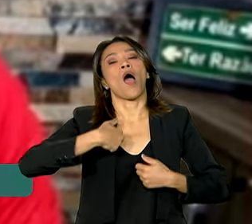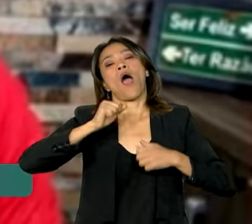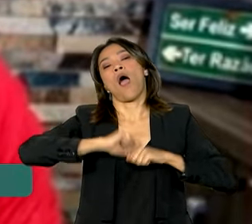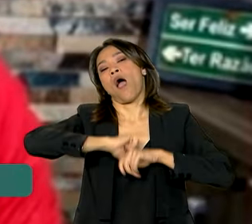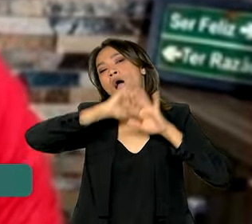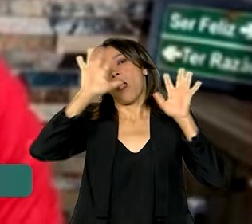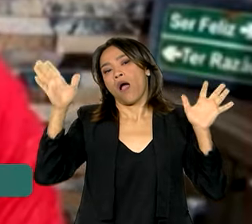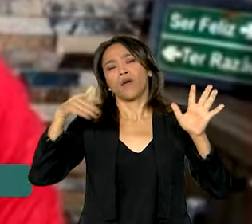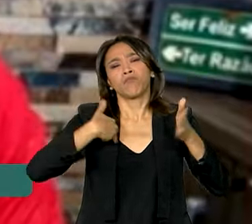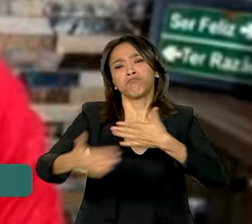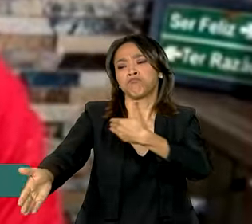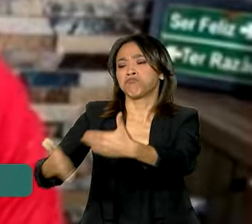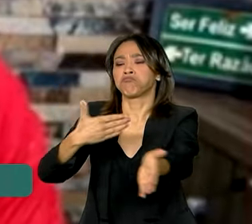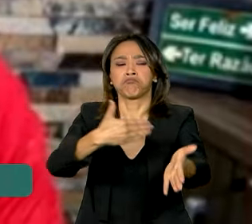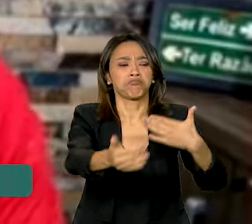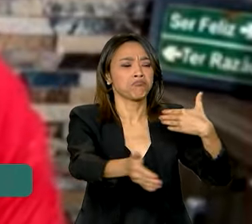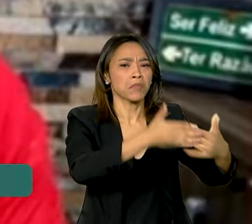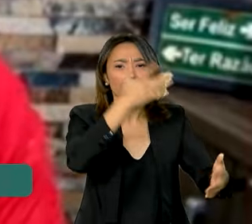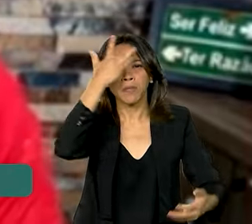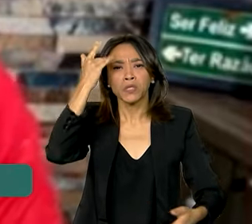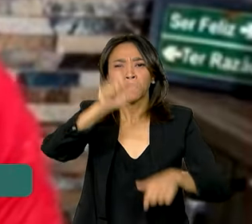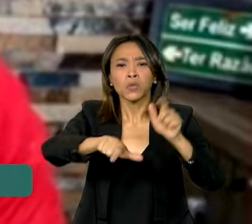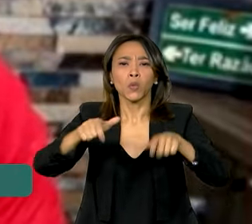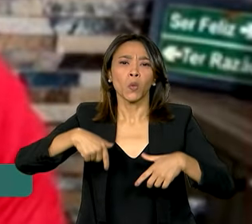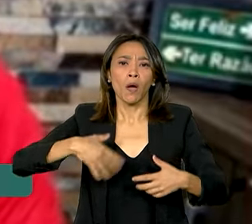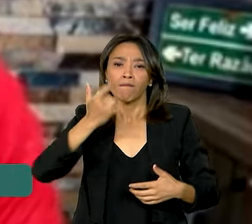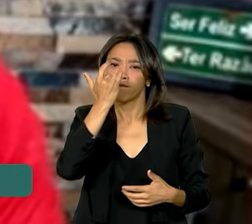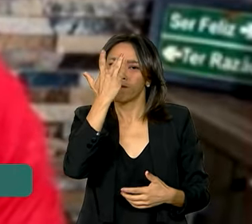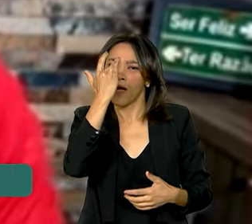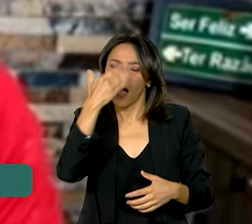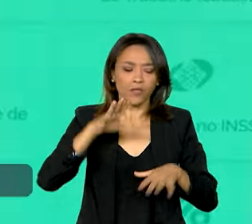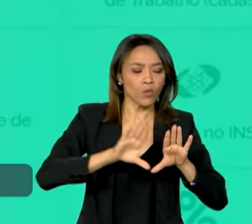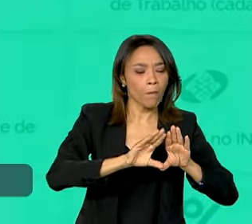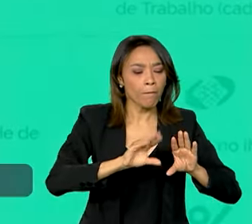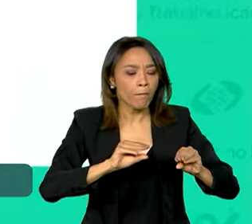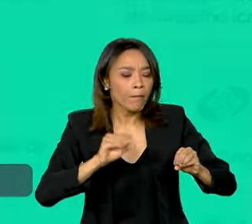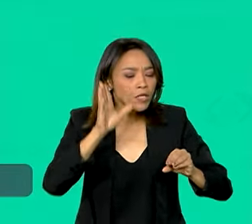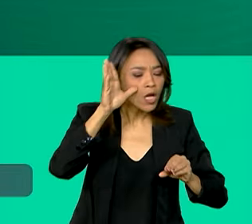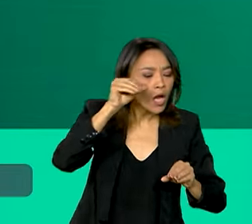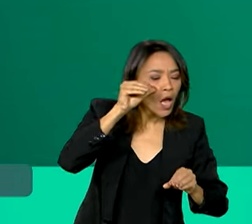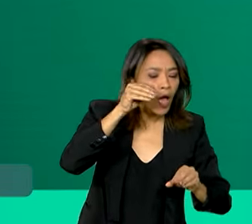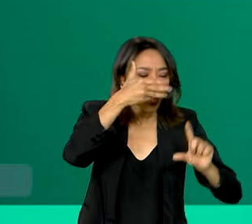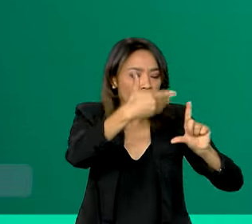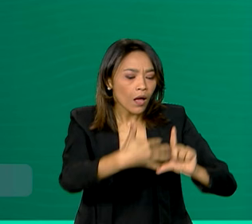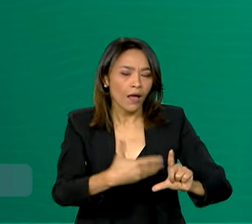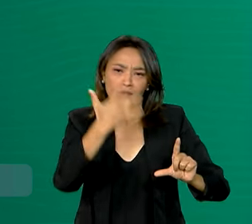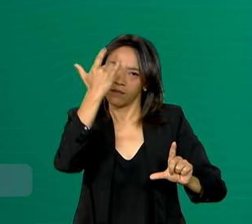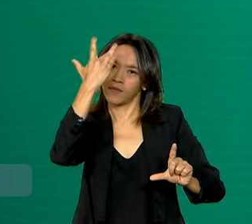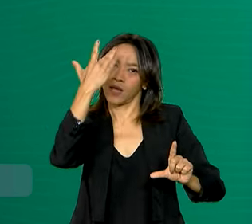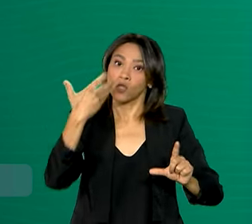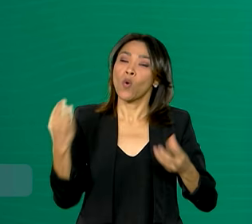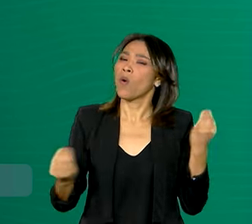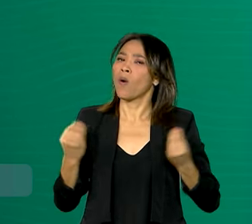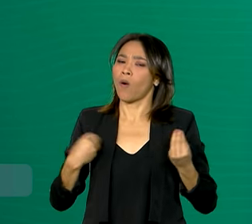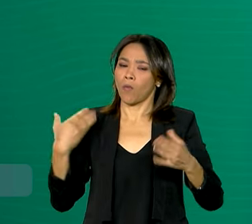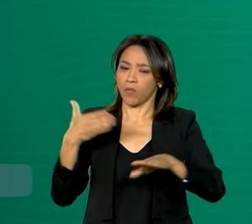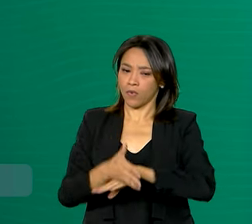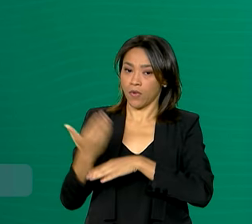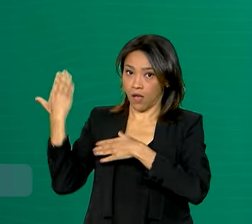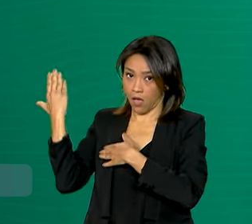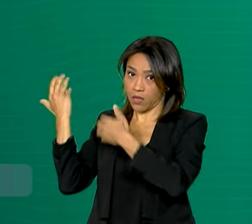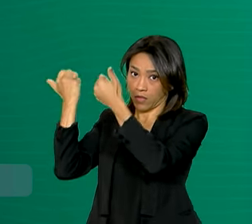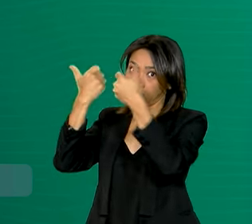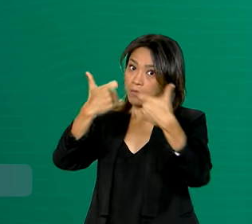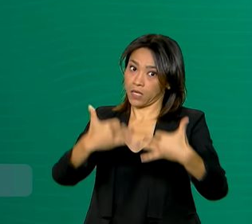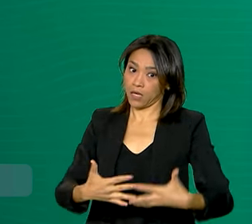justamente para que qualquer pessoa tenha facilidade no seu manuseio. Para acessar o Meu INSS via celular,